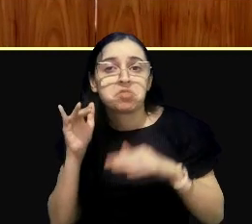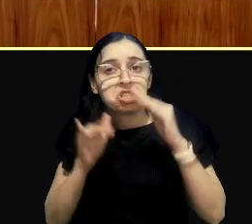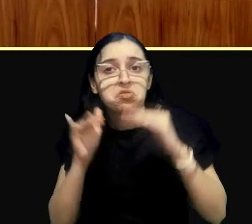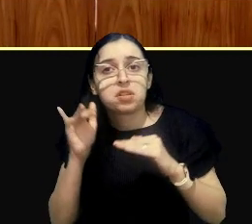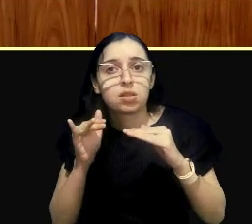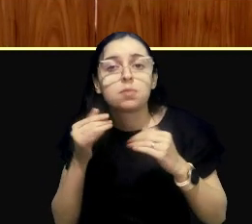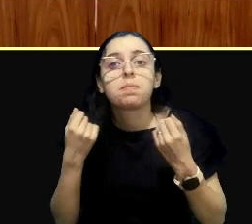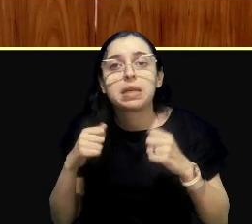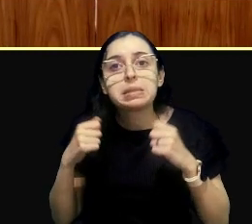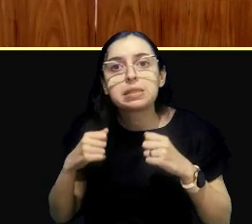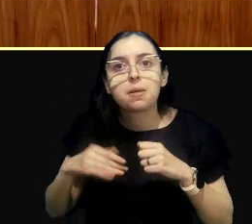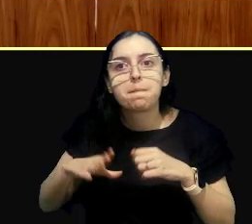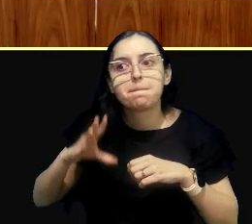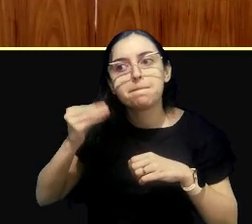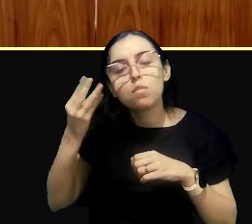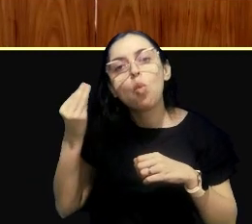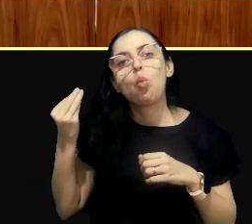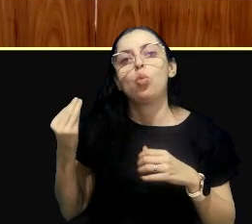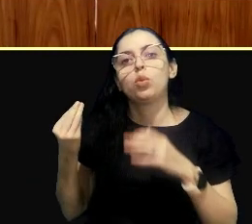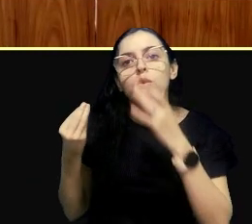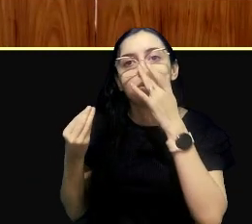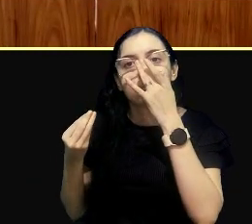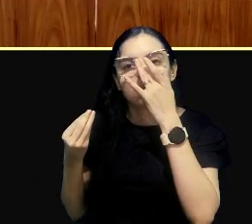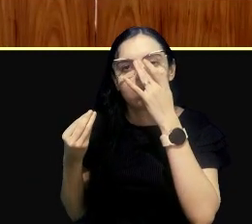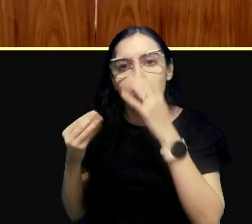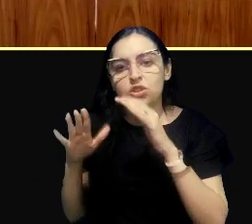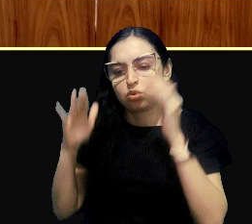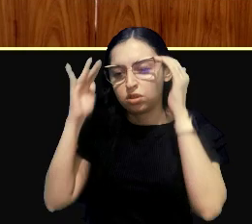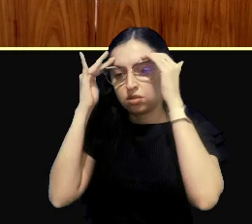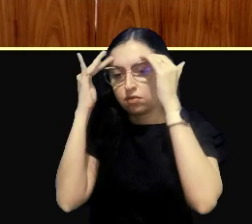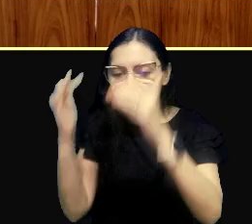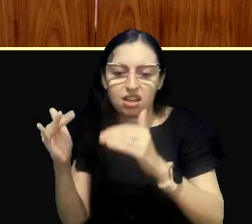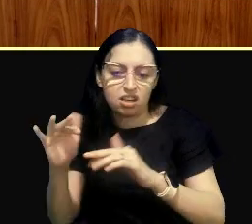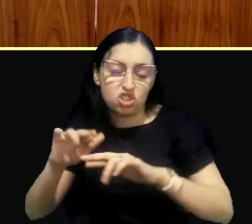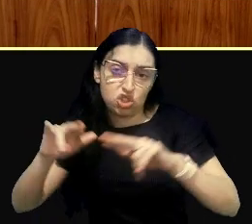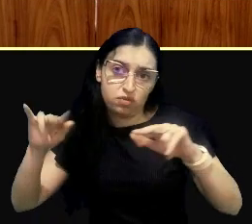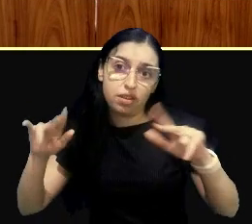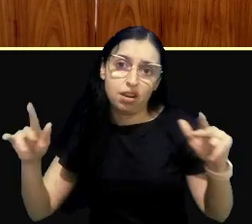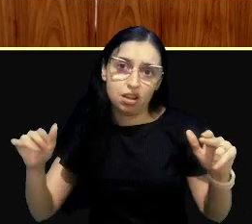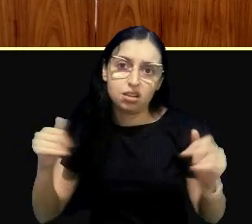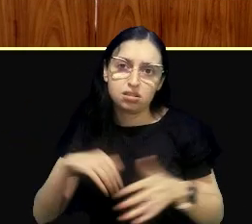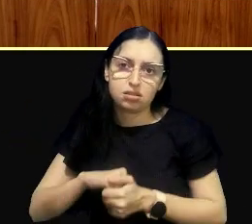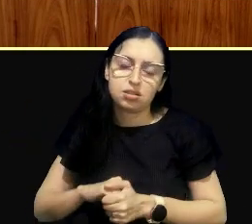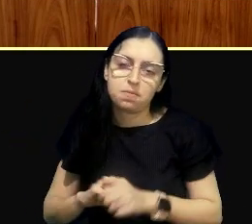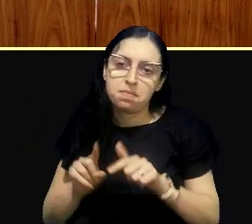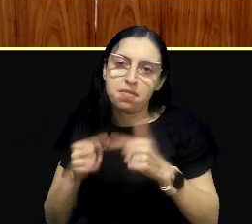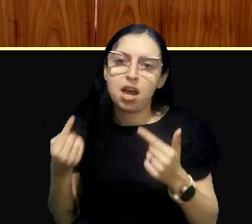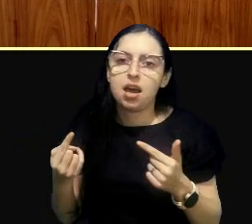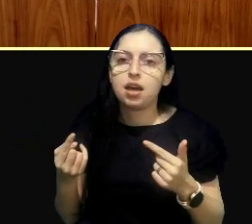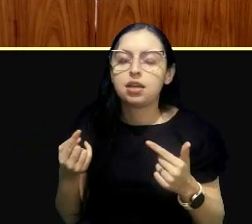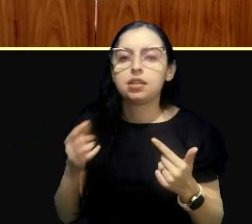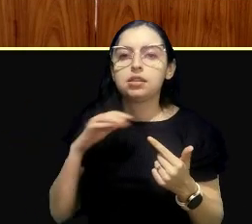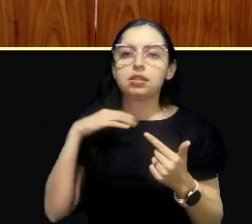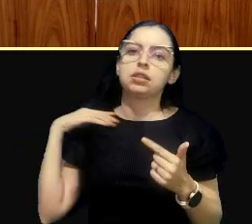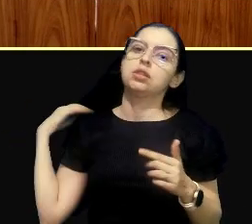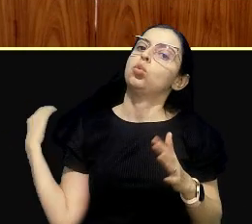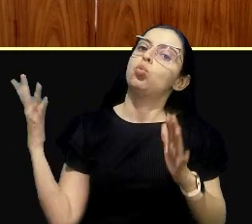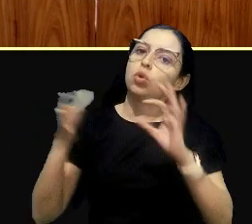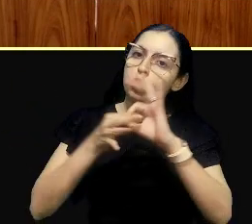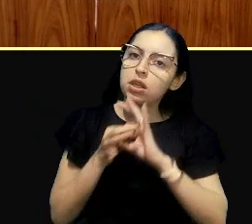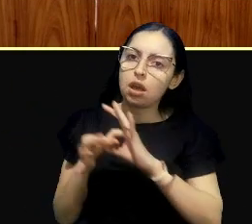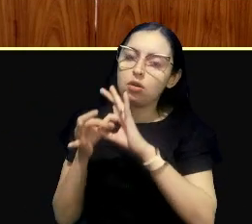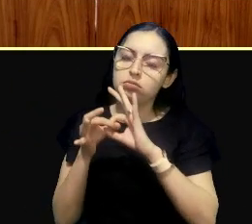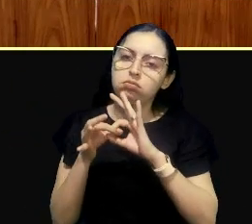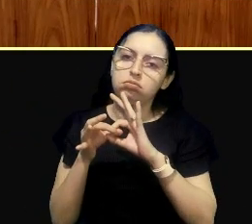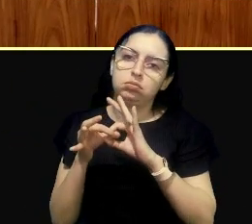ainda de muito, porque a gente lida com interesses difusos, né, mas é ter essa união. Porque se não